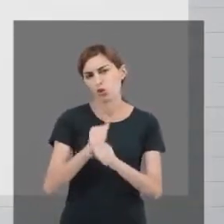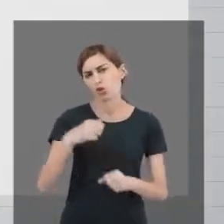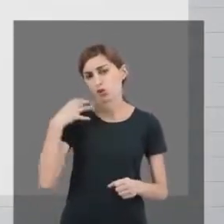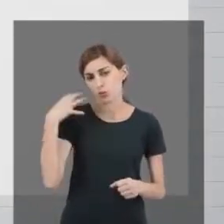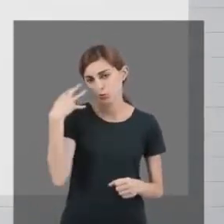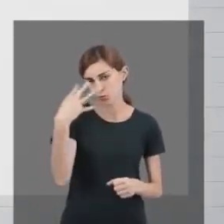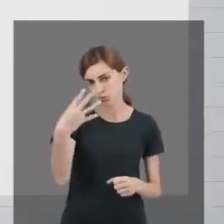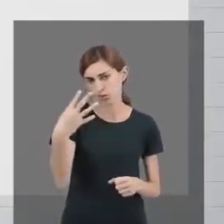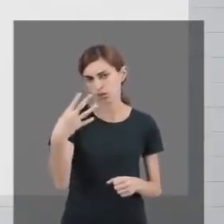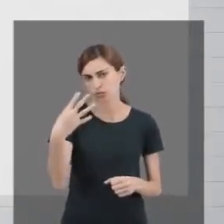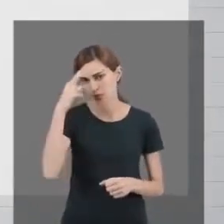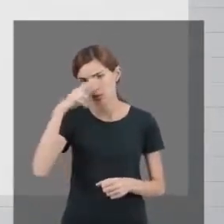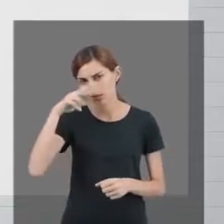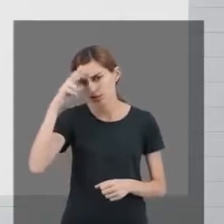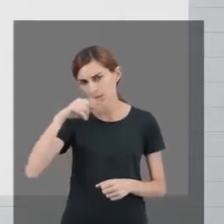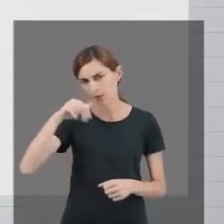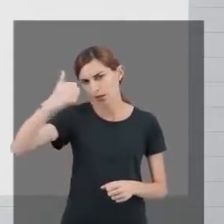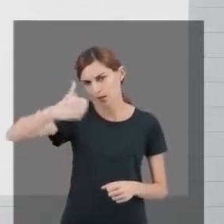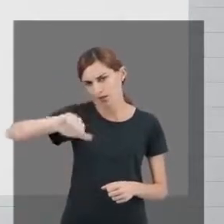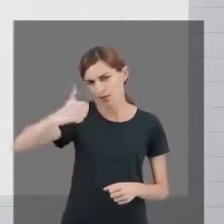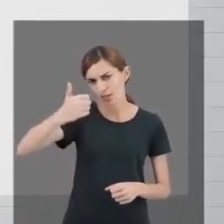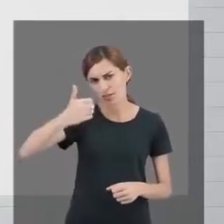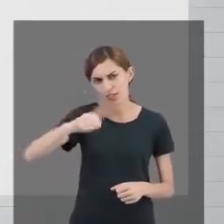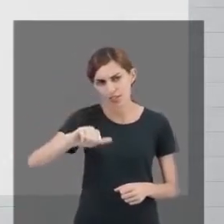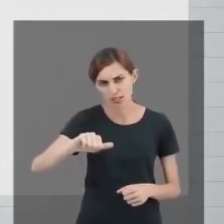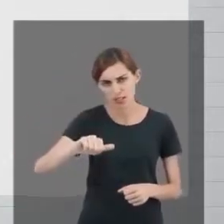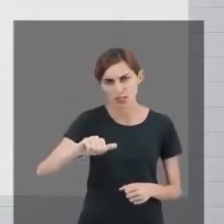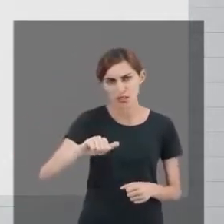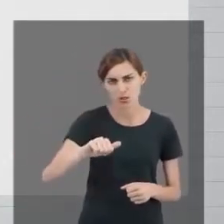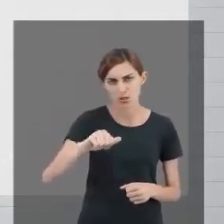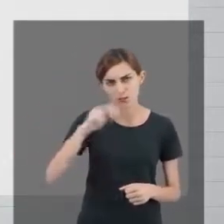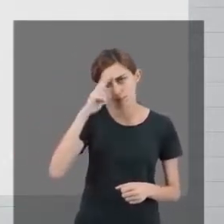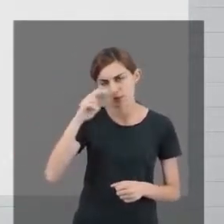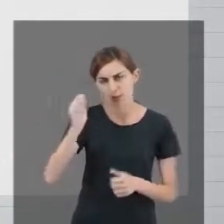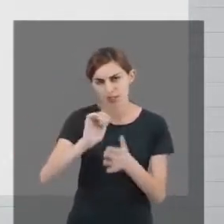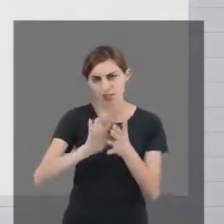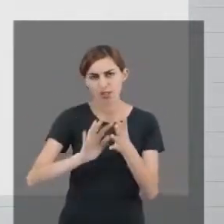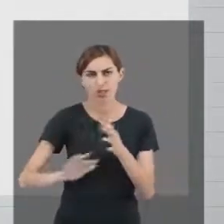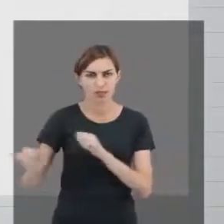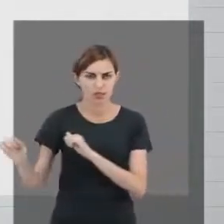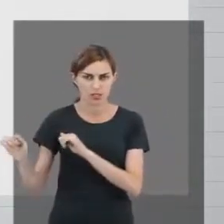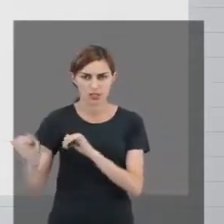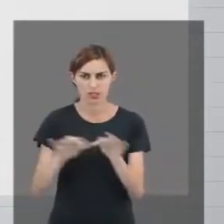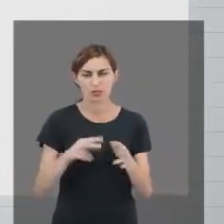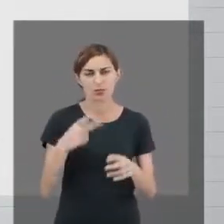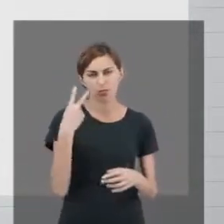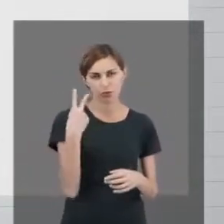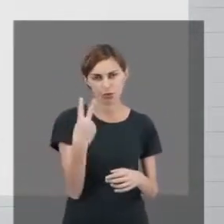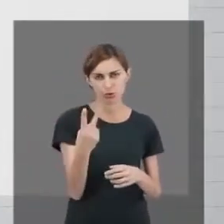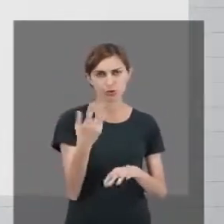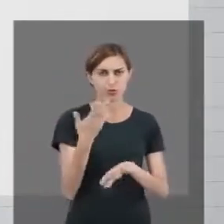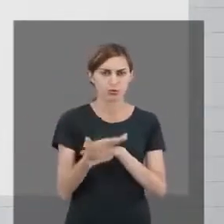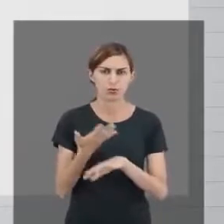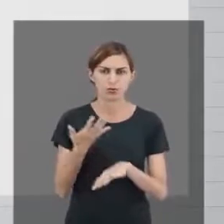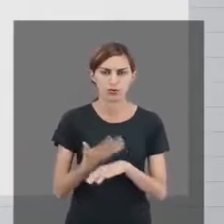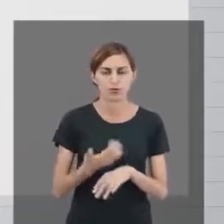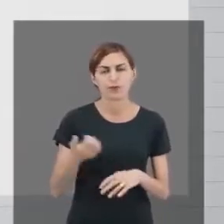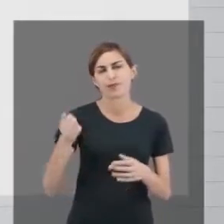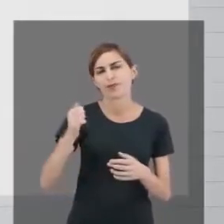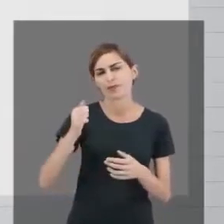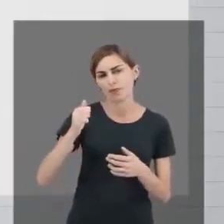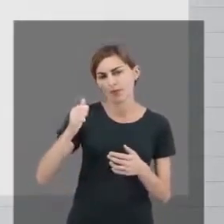4, se lembra que a avaliação, a atividade semanal vale 2 por competência e a